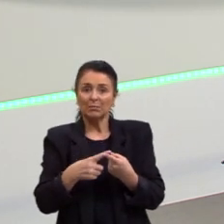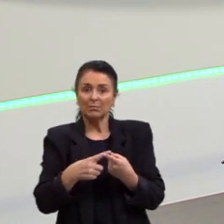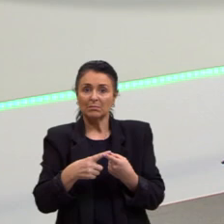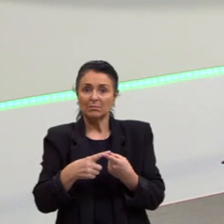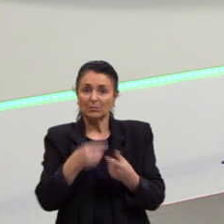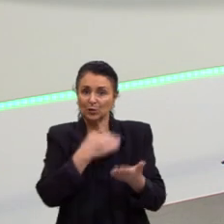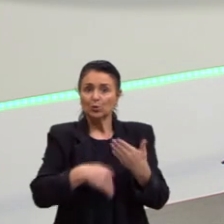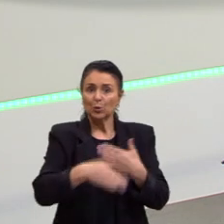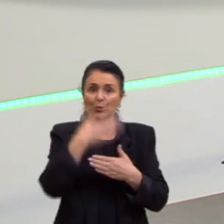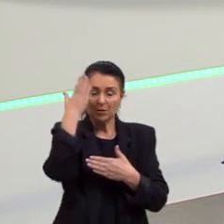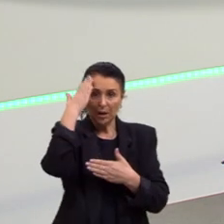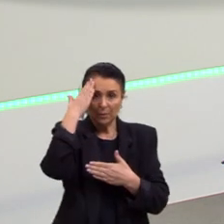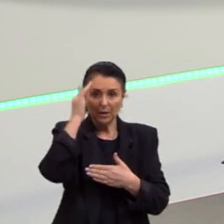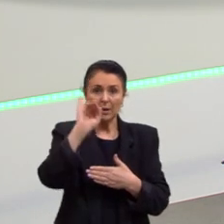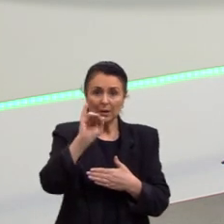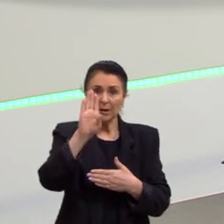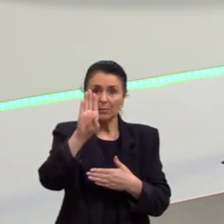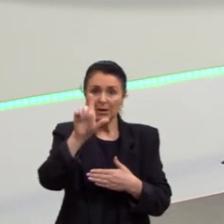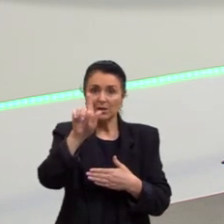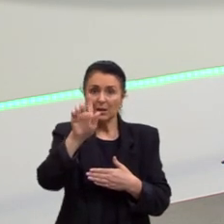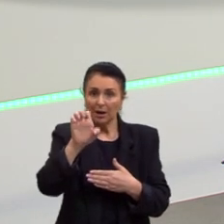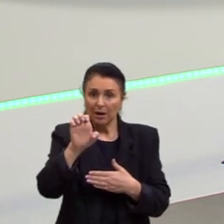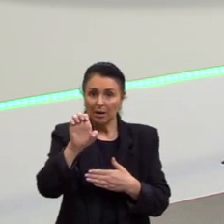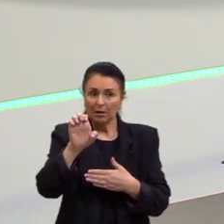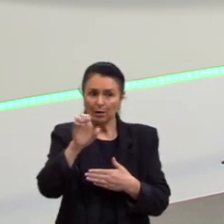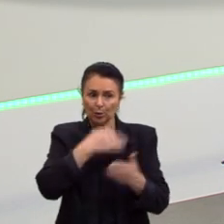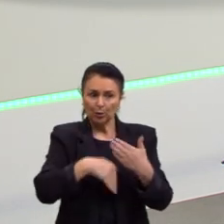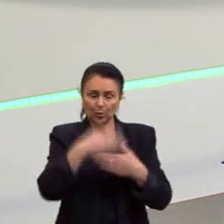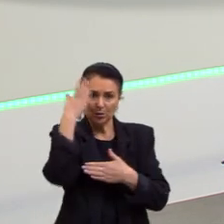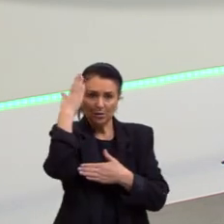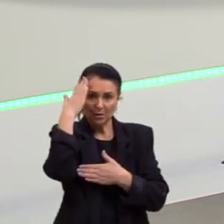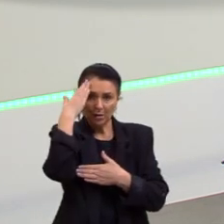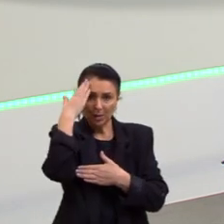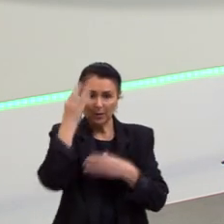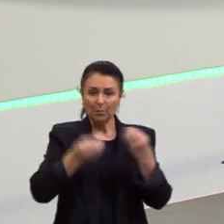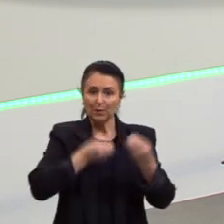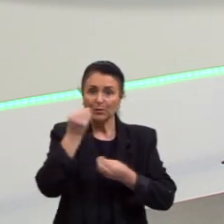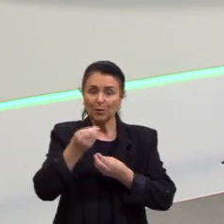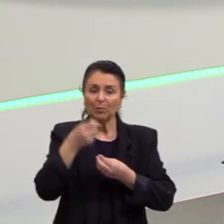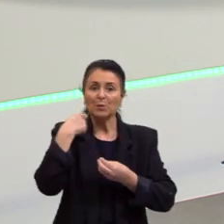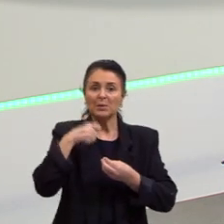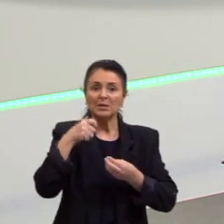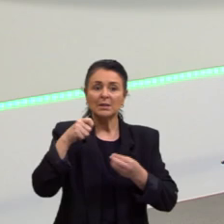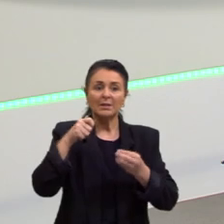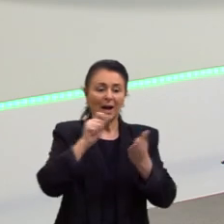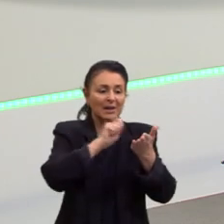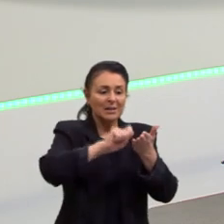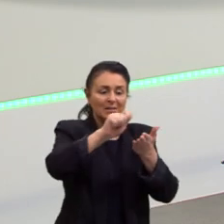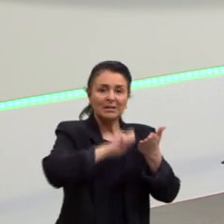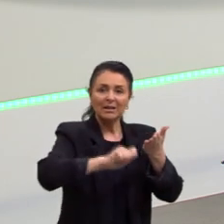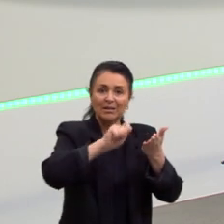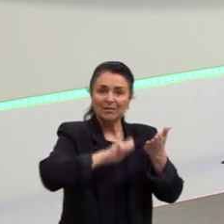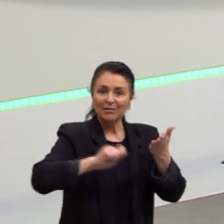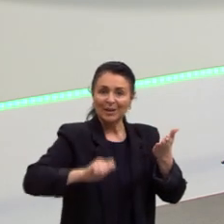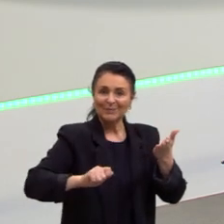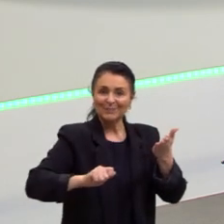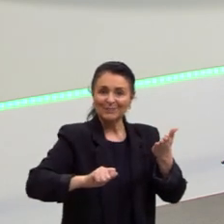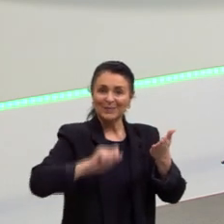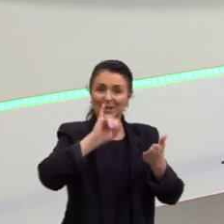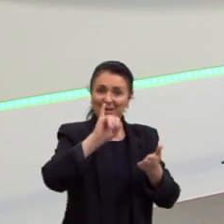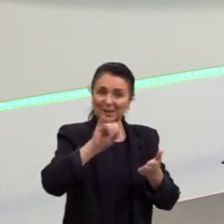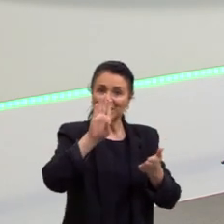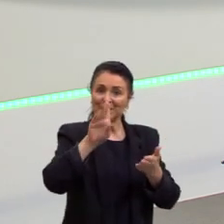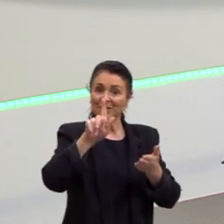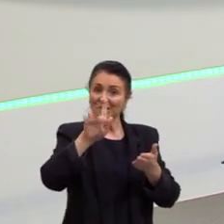sabe o que é IBGE, mas precisa estar escrito por extenso, não basta só a sigla. Então, muita